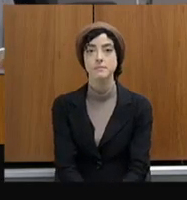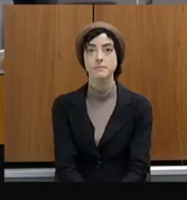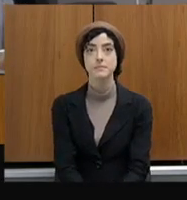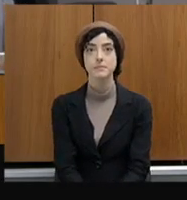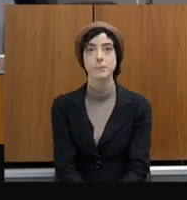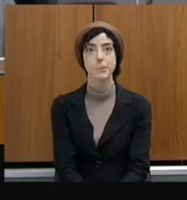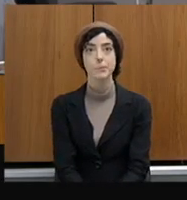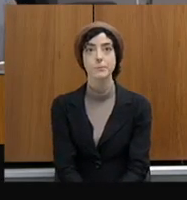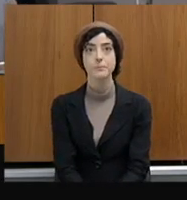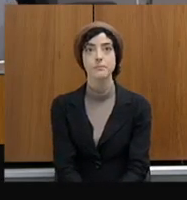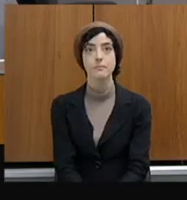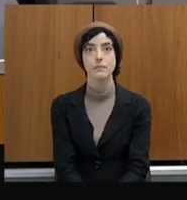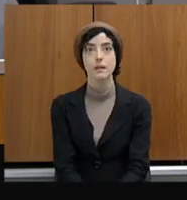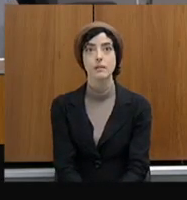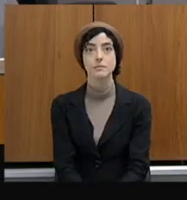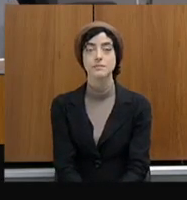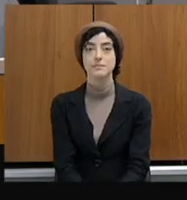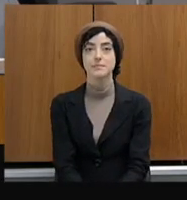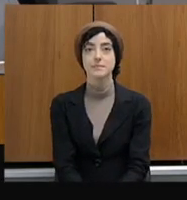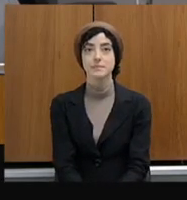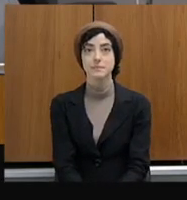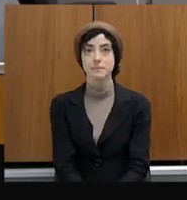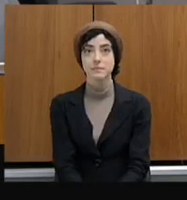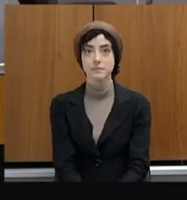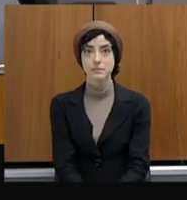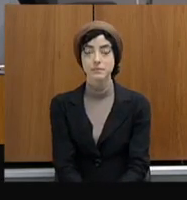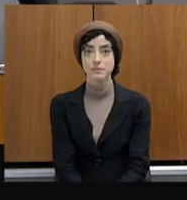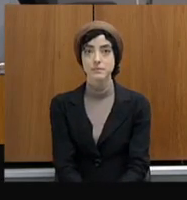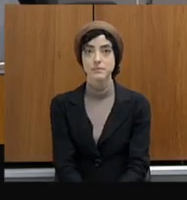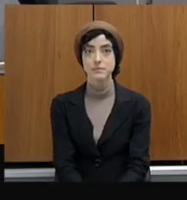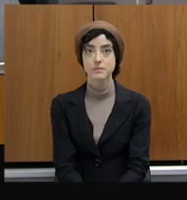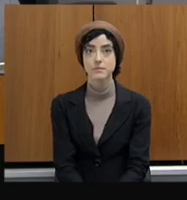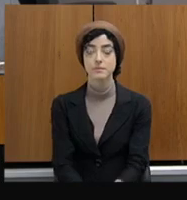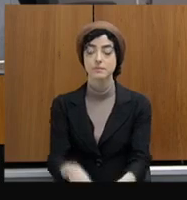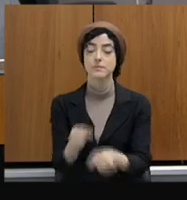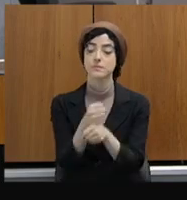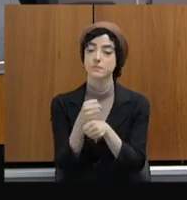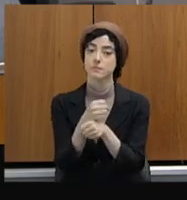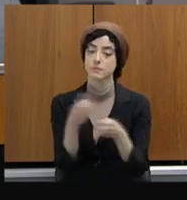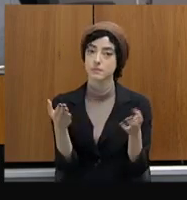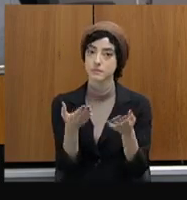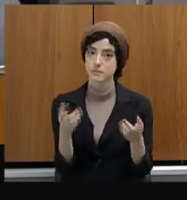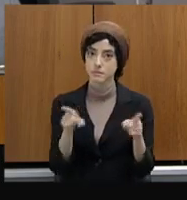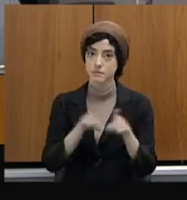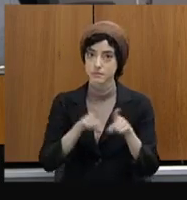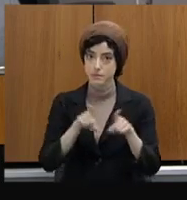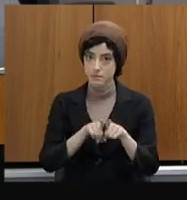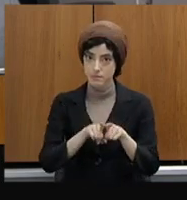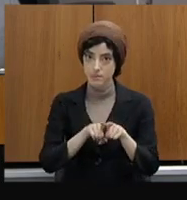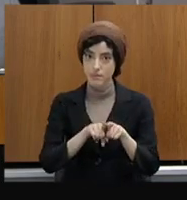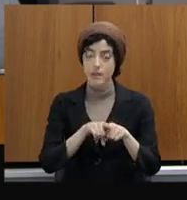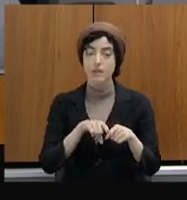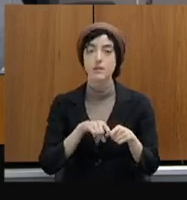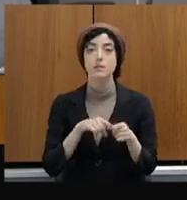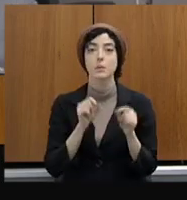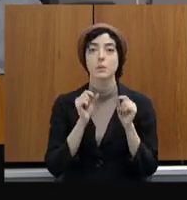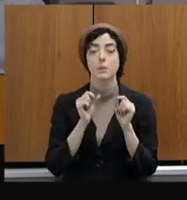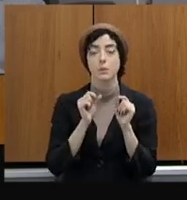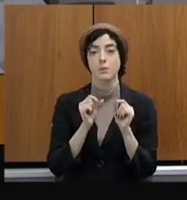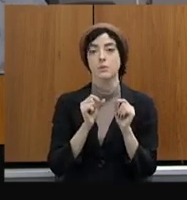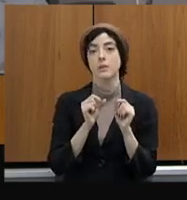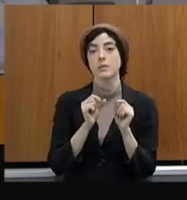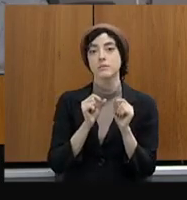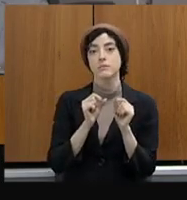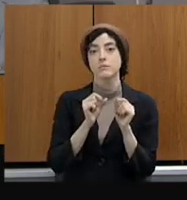Depois, também fizemos, neste ano, também, um simpósio de gestão sobre